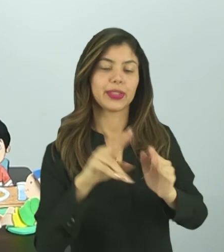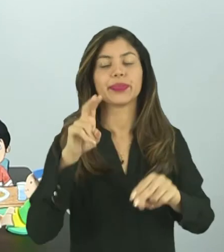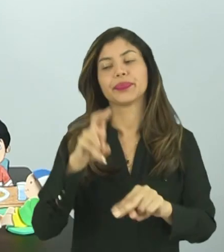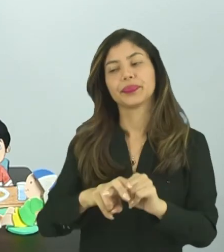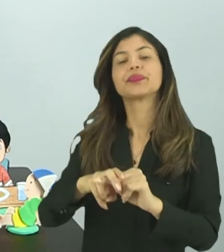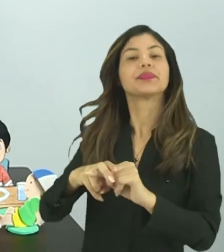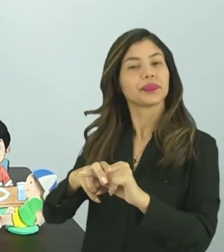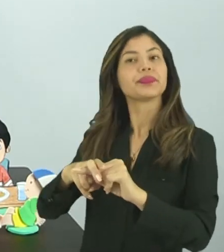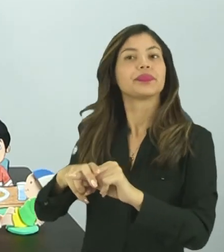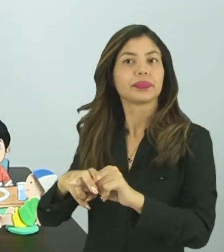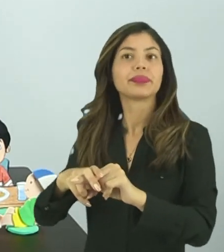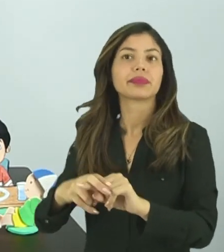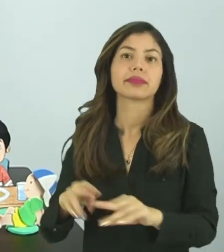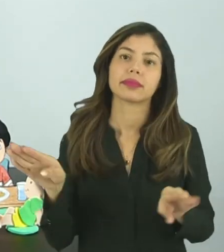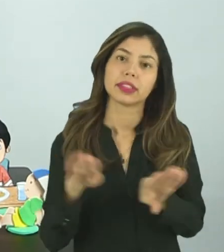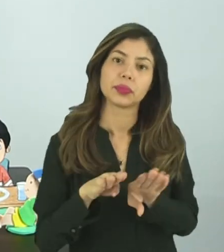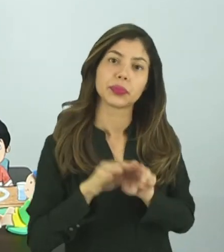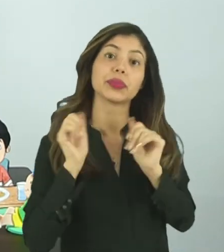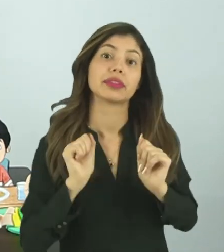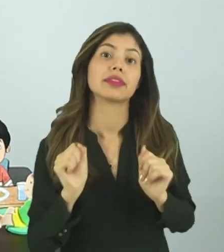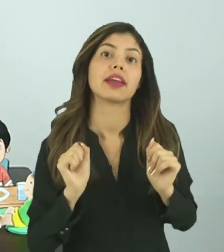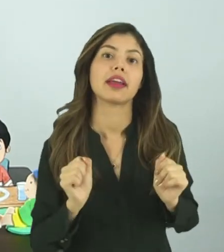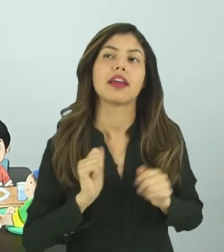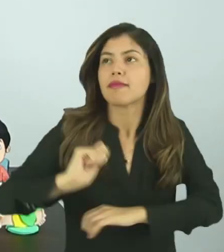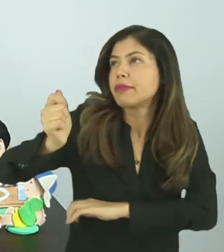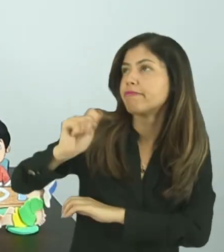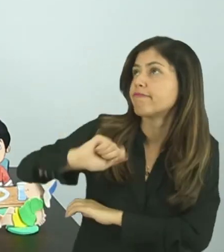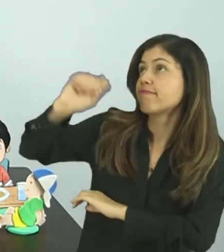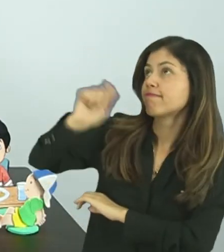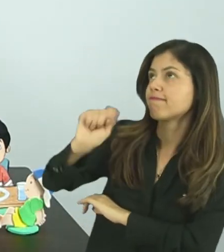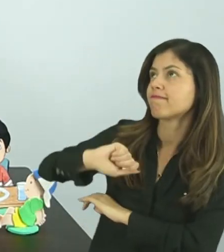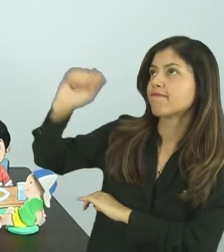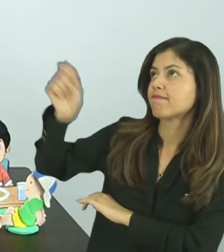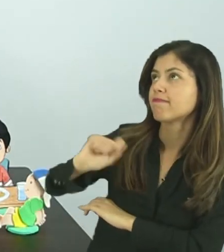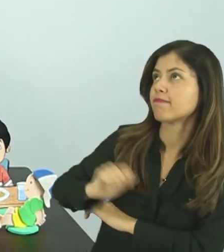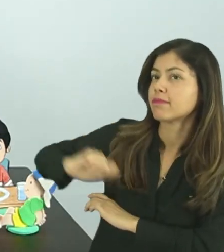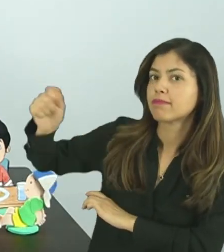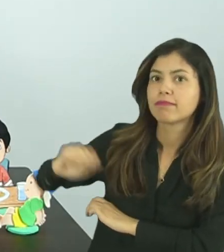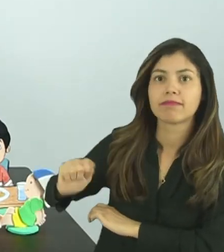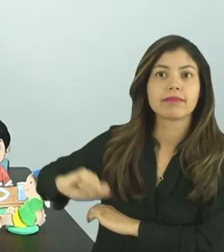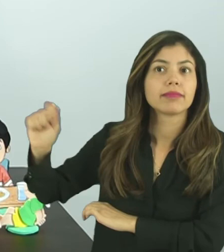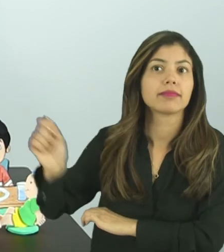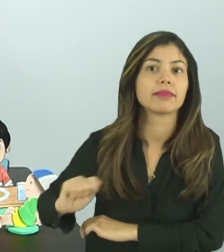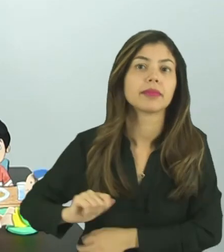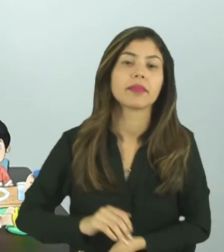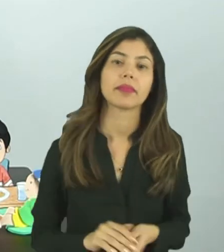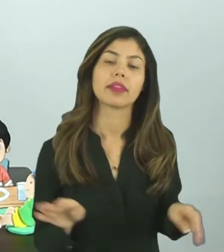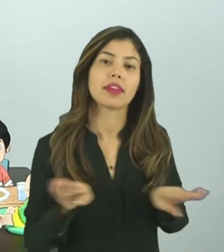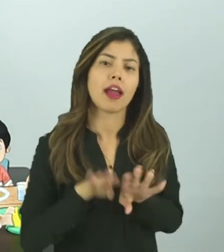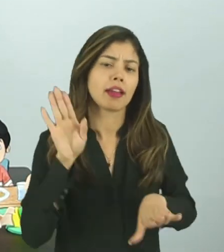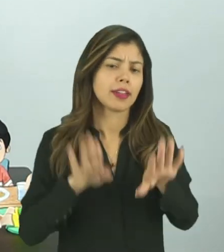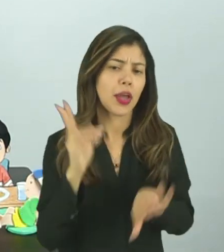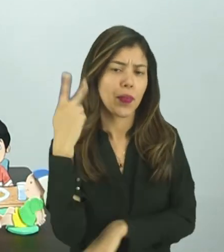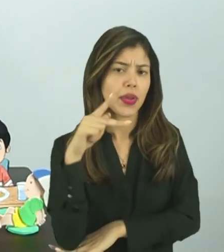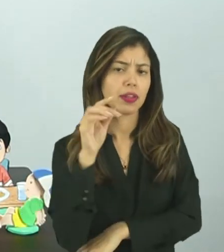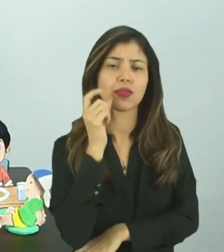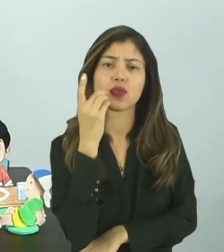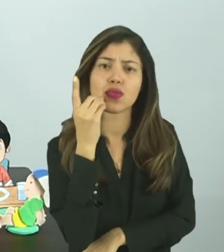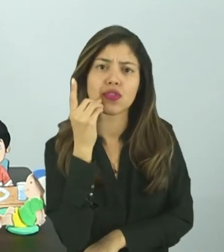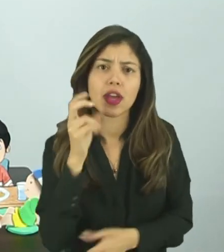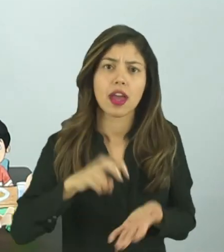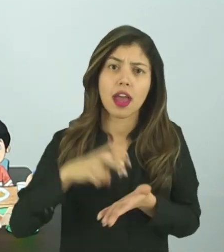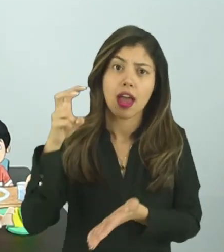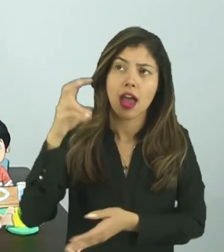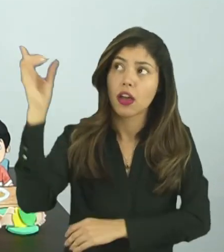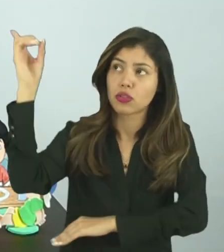que nós podemos fazer? A gente pode também soltar pipa, não é verdade? E aí, geralmente, é nesse período do dia em que o sol